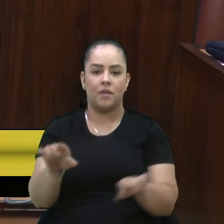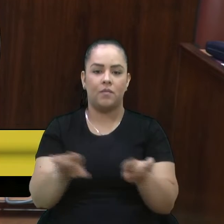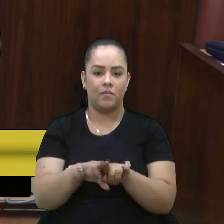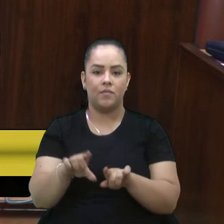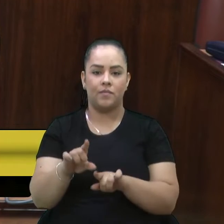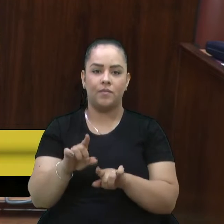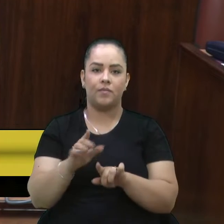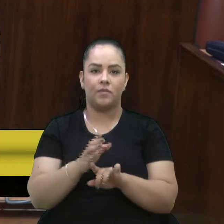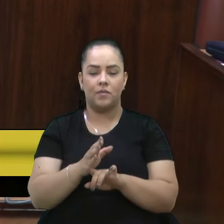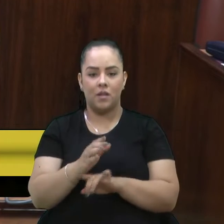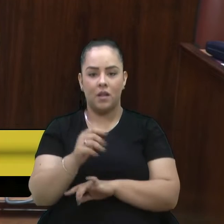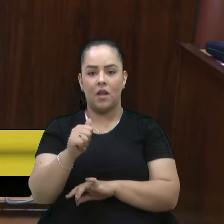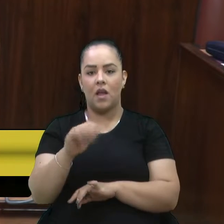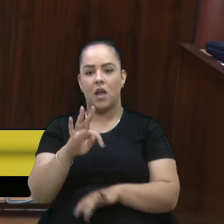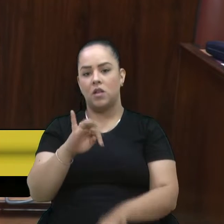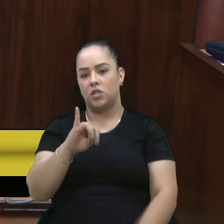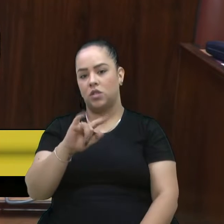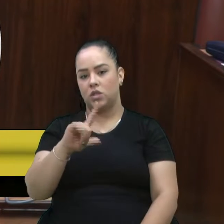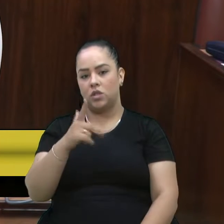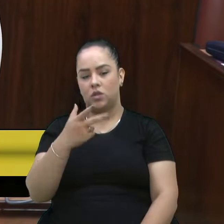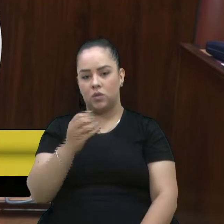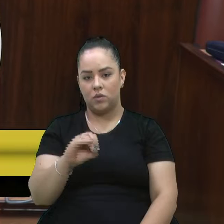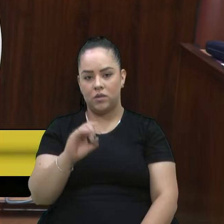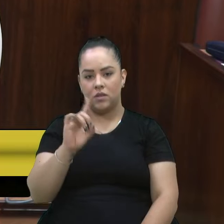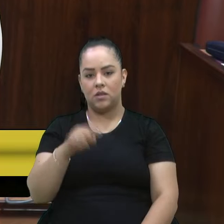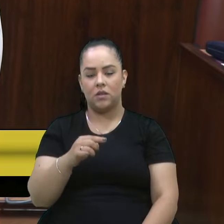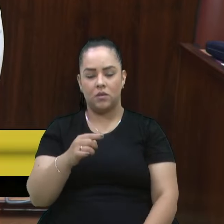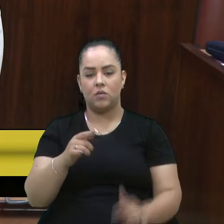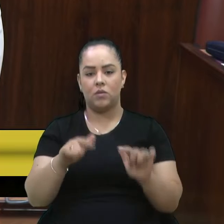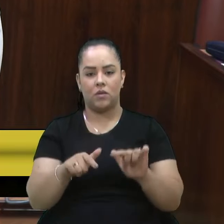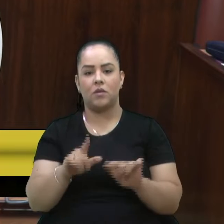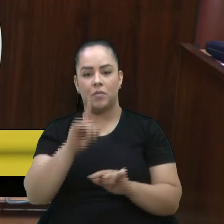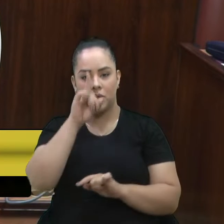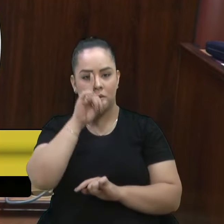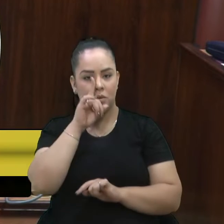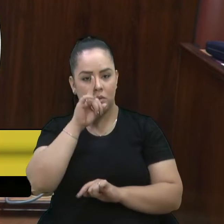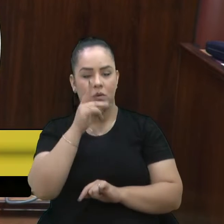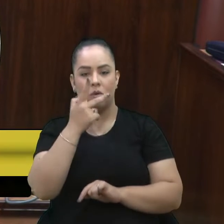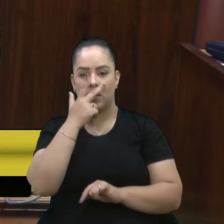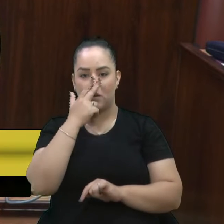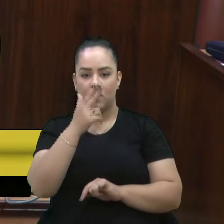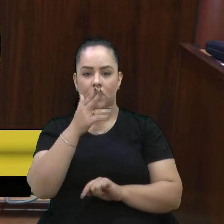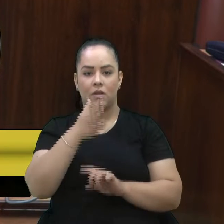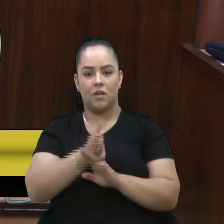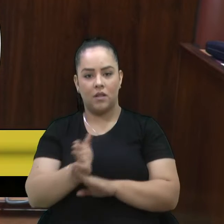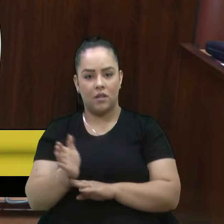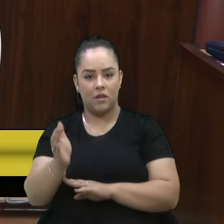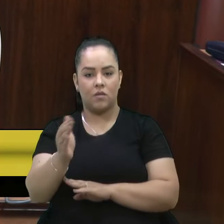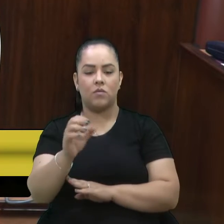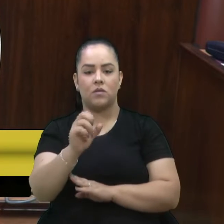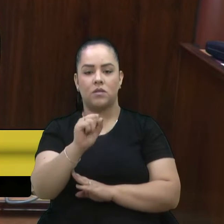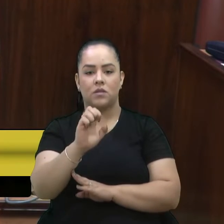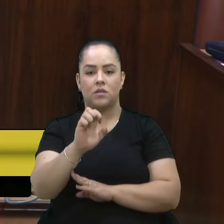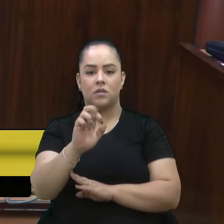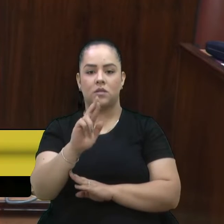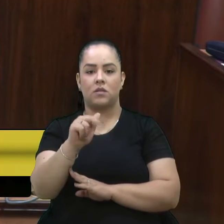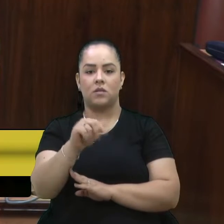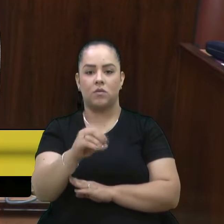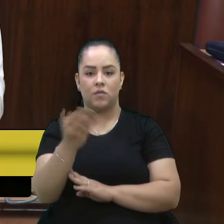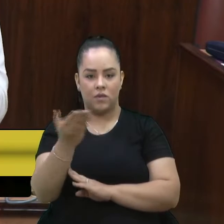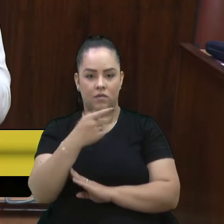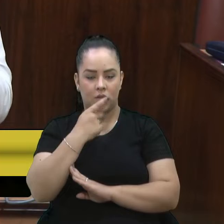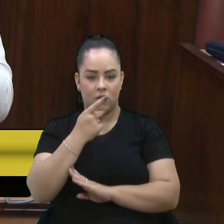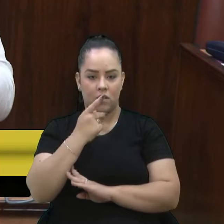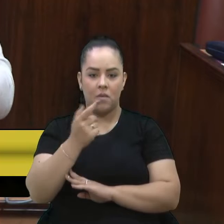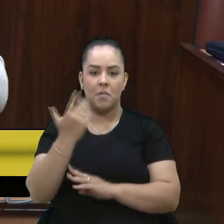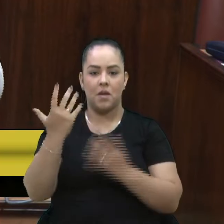na saída da Tílio Andriaza, que é tão perigoso quanto a entrada do Serrano que o senhor está citando. Então, parabéns e sou